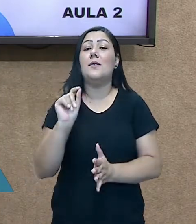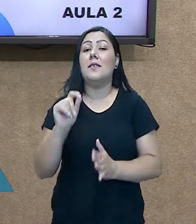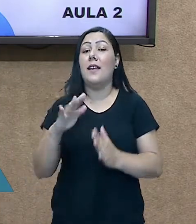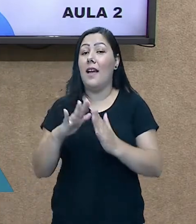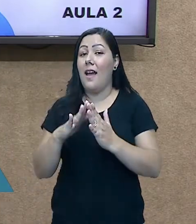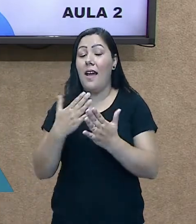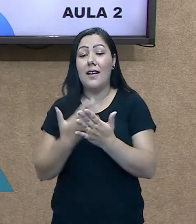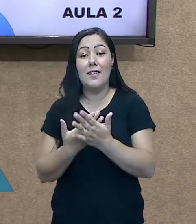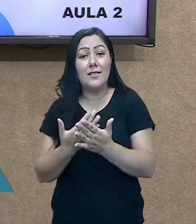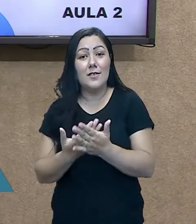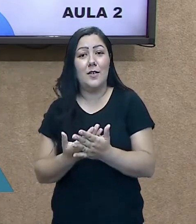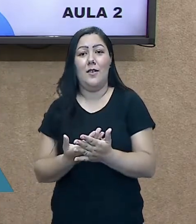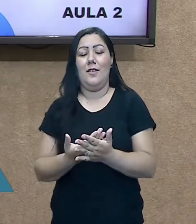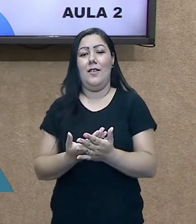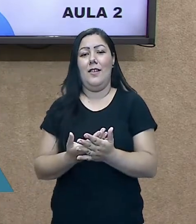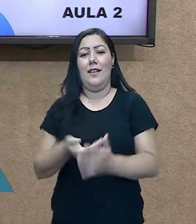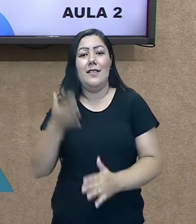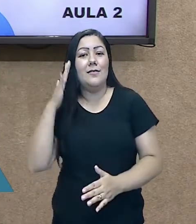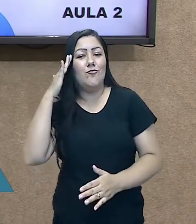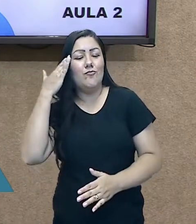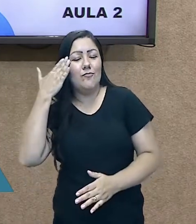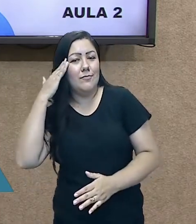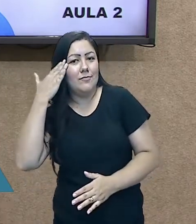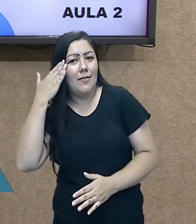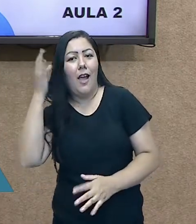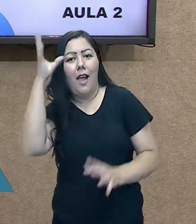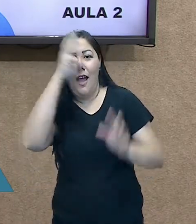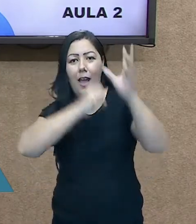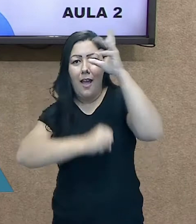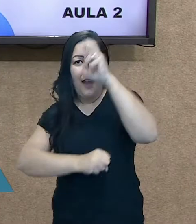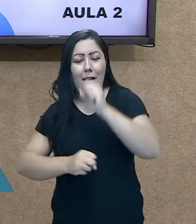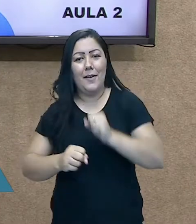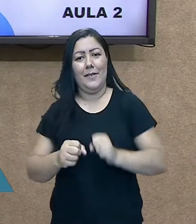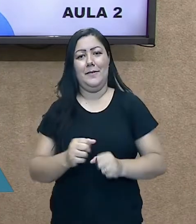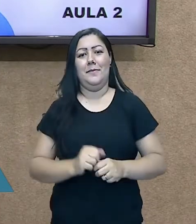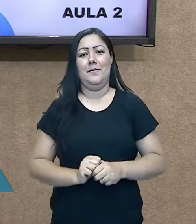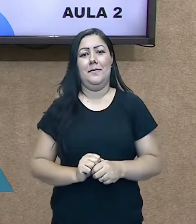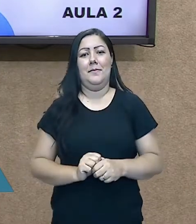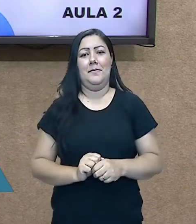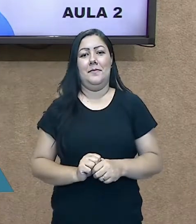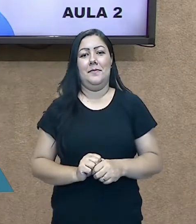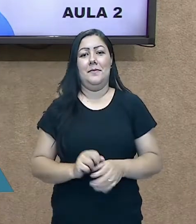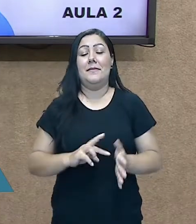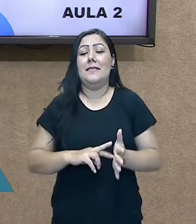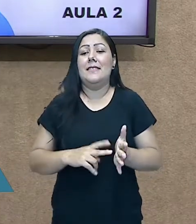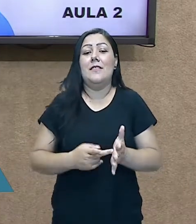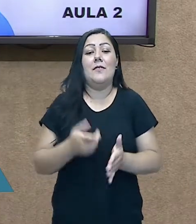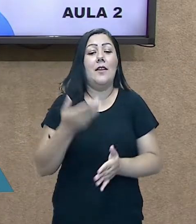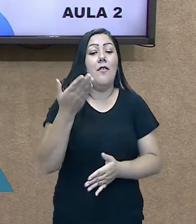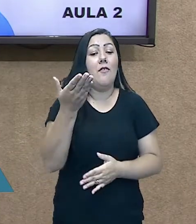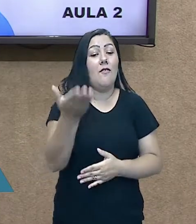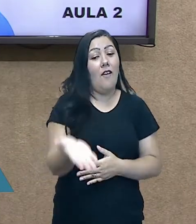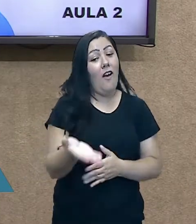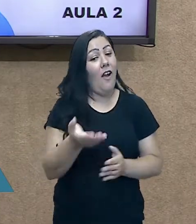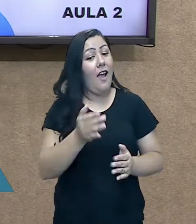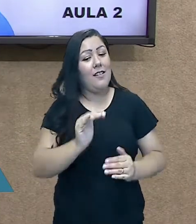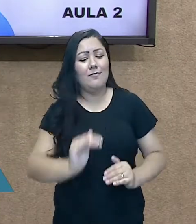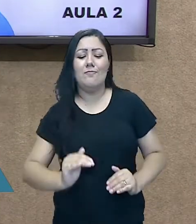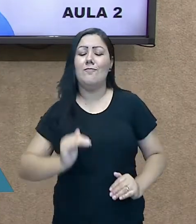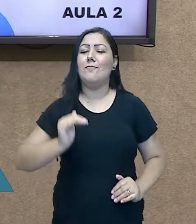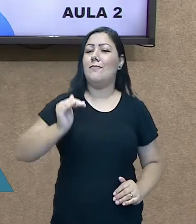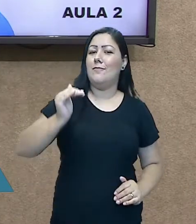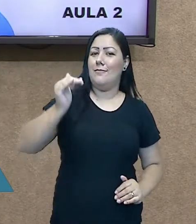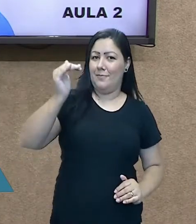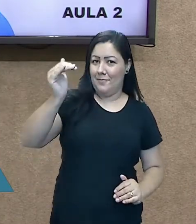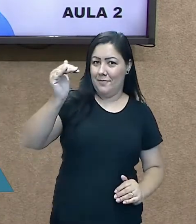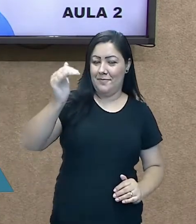terceira fase. Coisa importante. Isso significa que você está crescendo. E a Geografia é importante